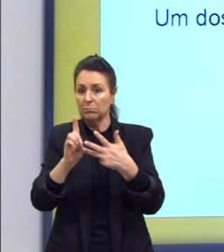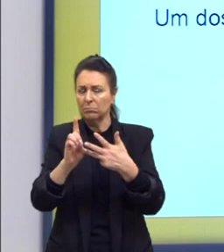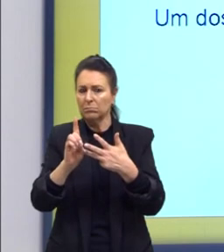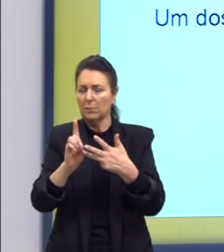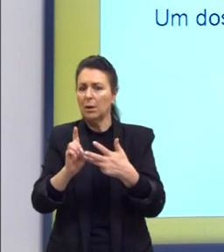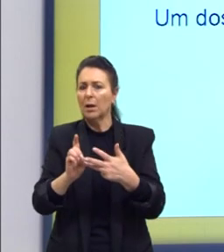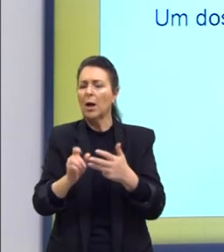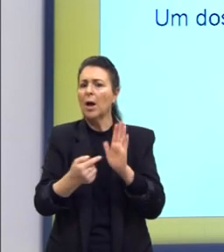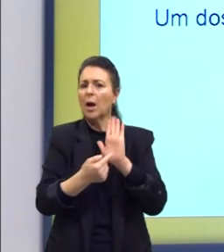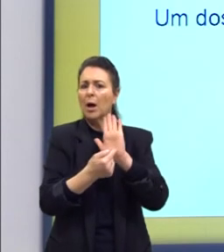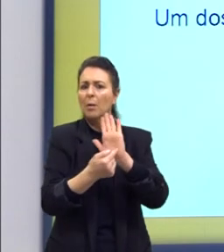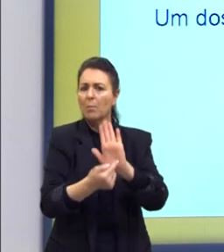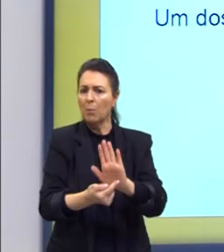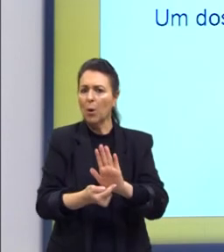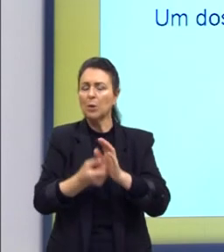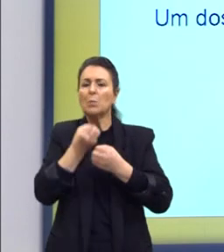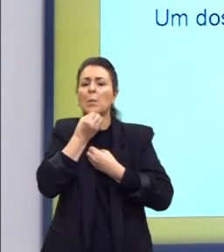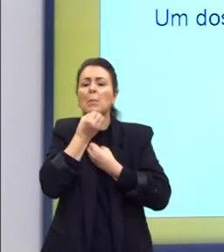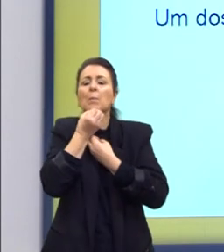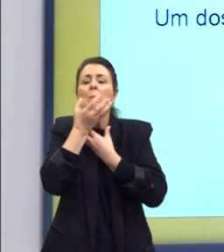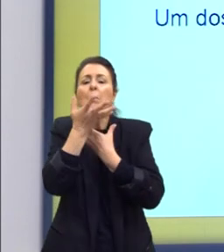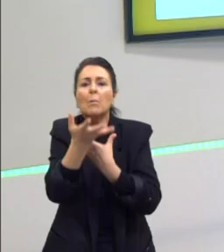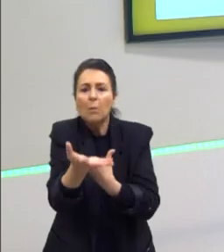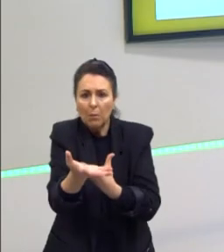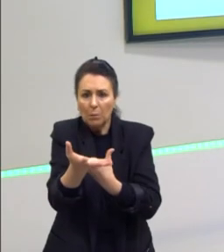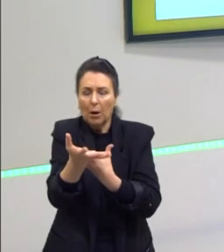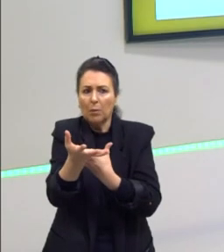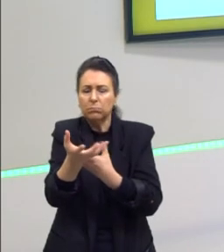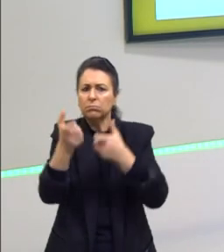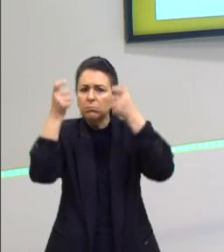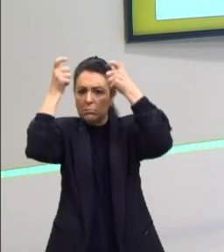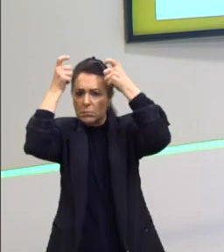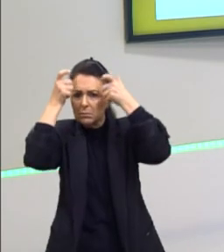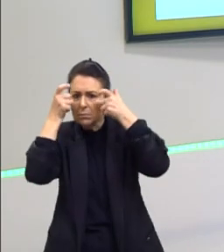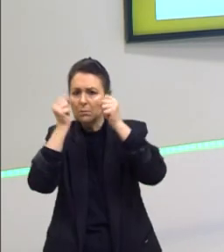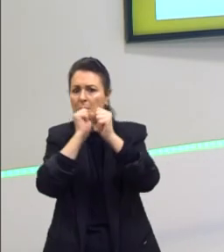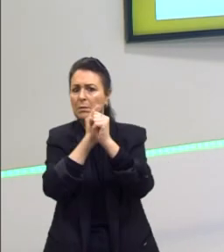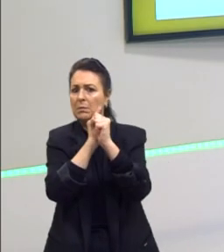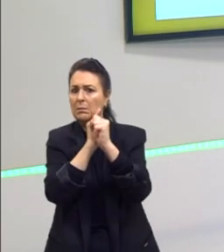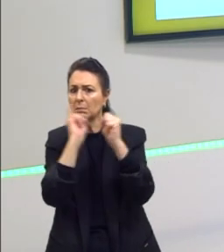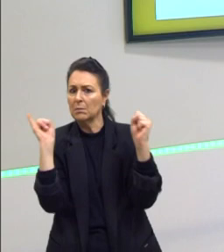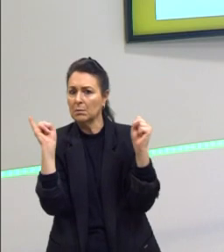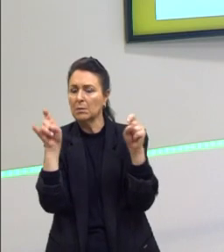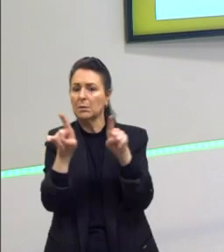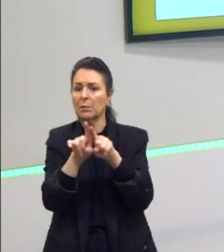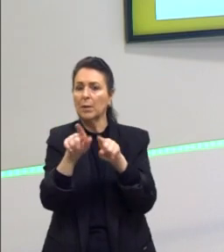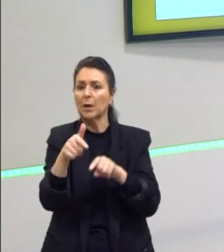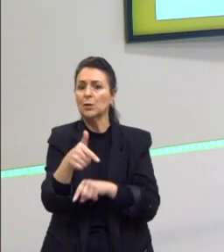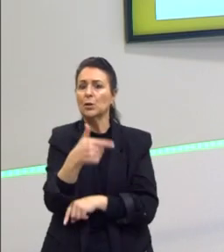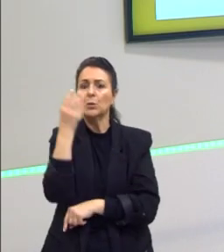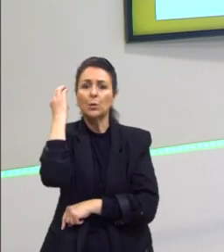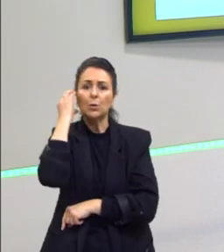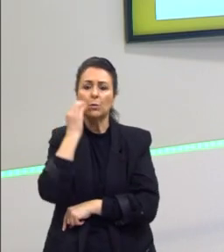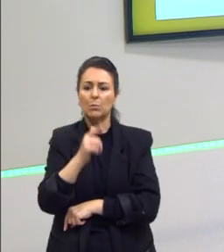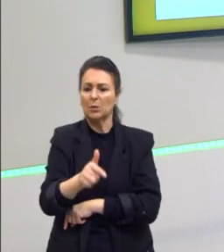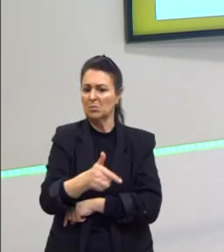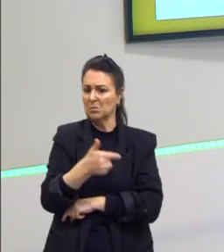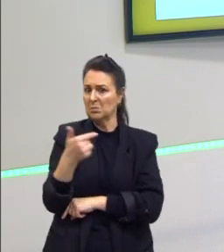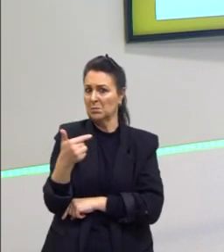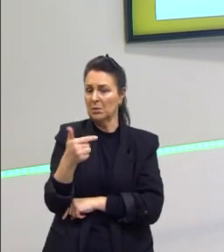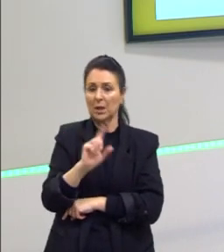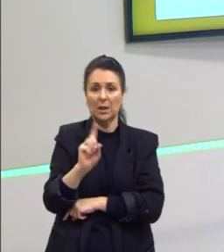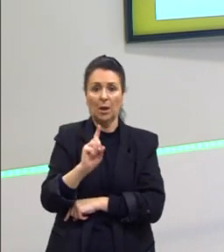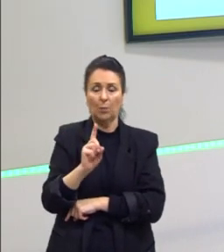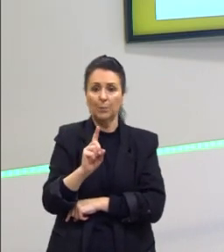da benevolência da corte, da bondade da princesa Isabel e de Dom Pedro II. E não é isso. O segundo